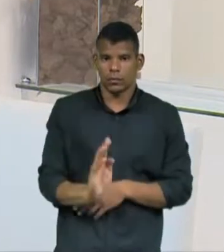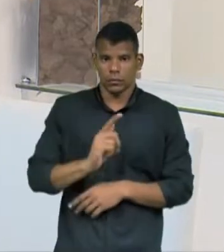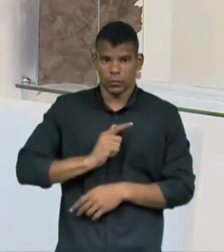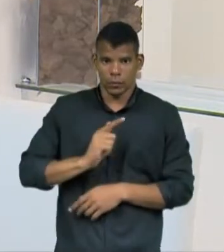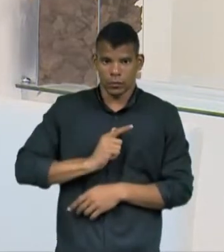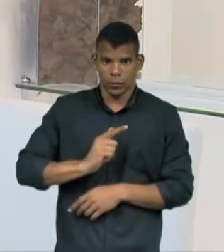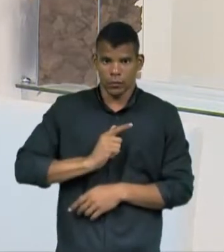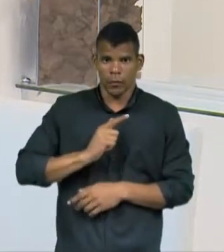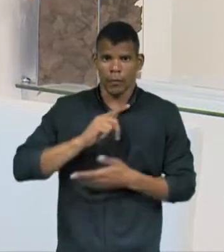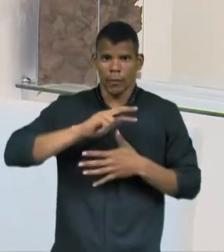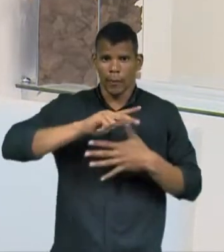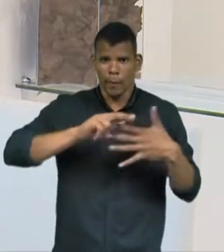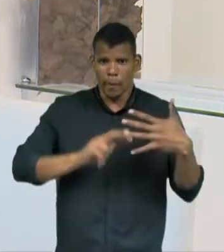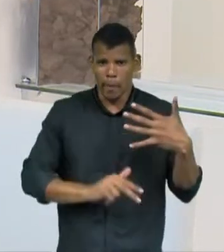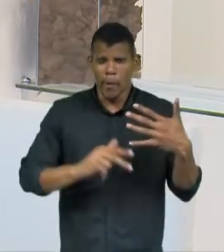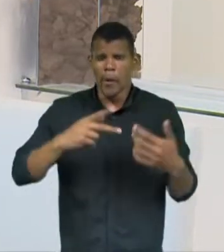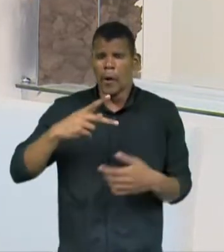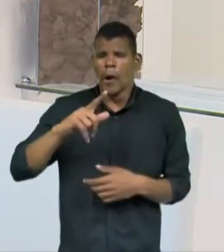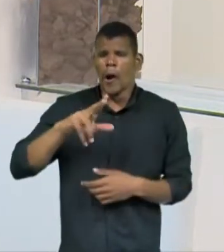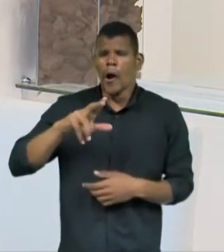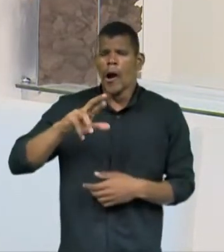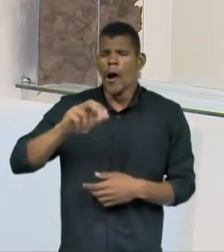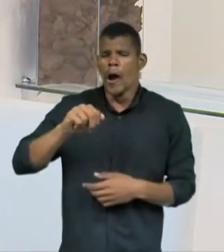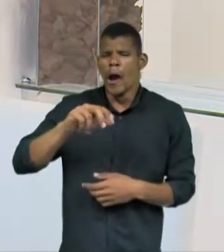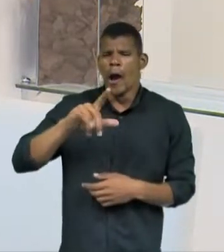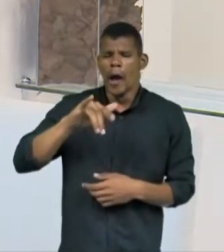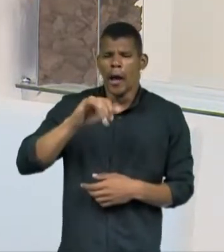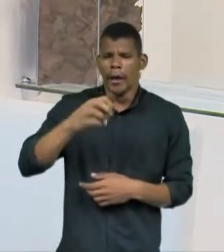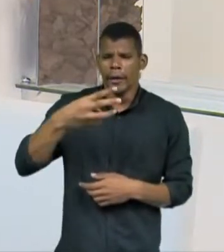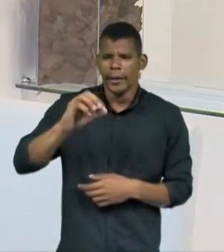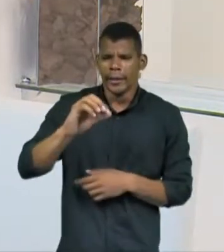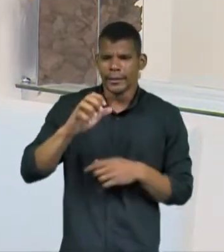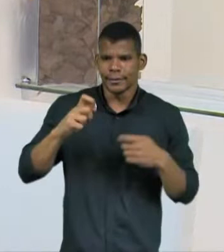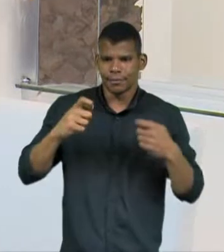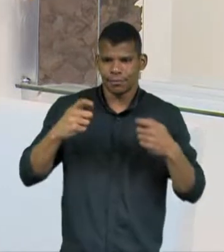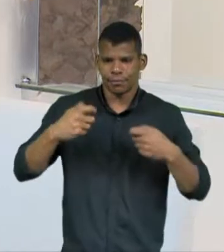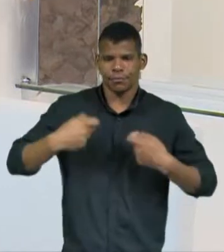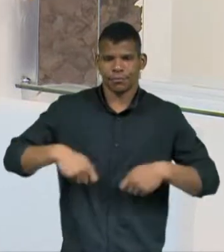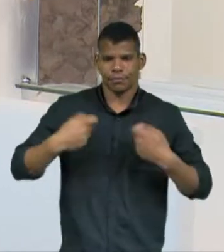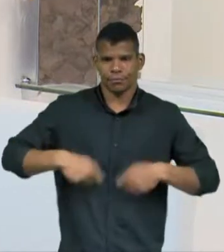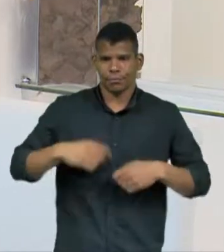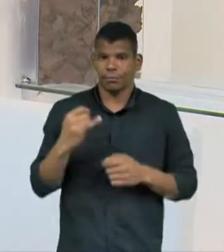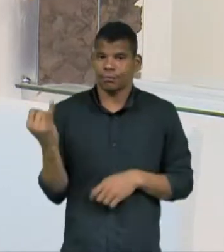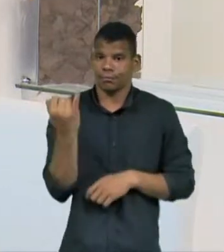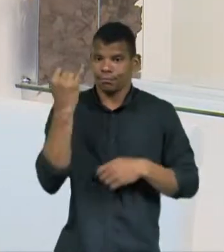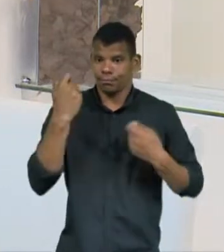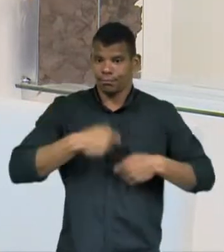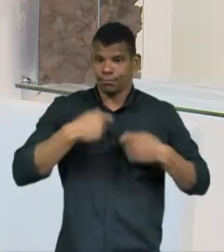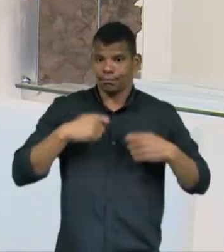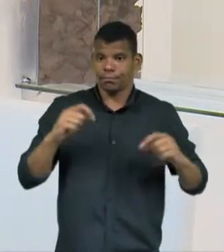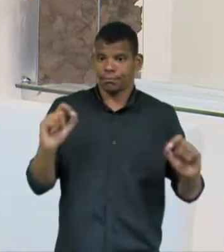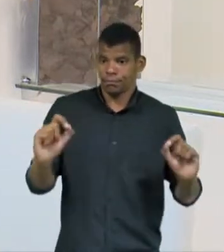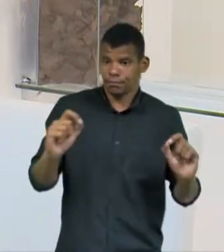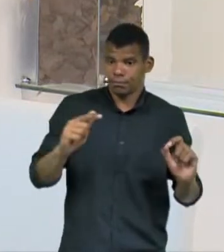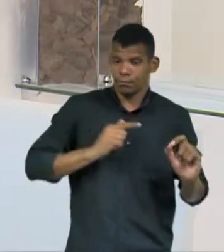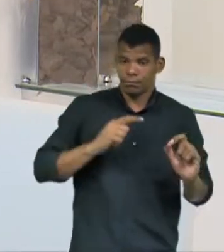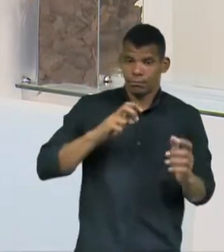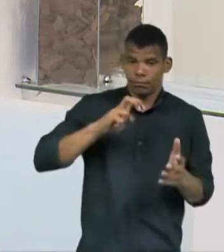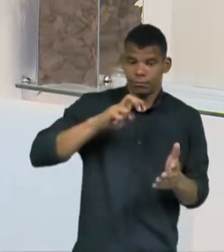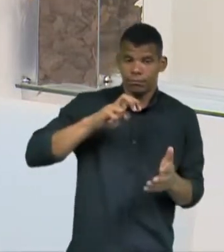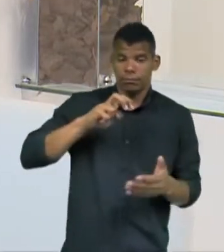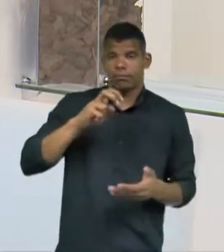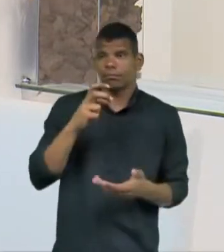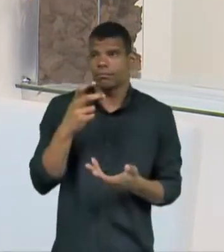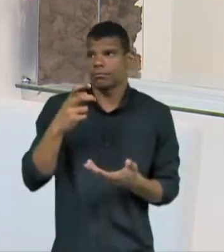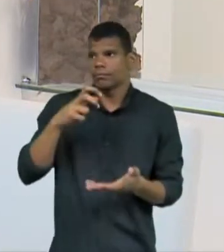pluralismo, isso é fundamental, é condição para o exercício democrático e é necessário que haja a punição rigorosa